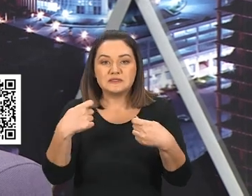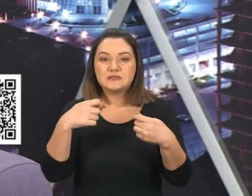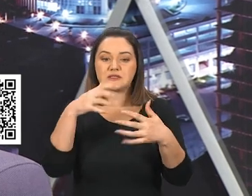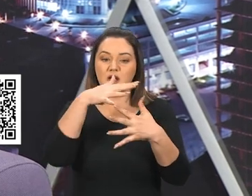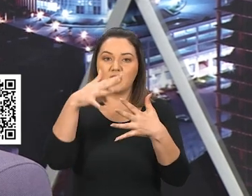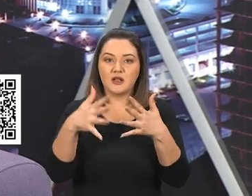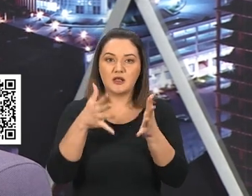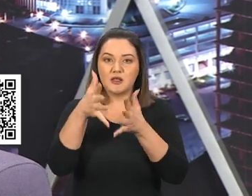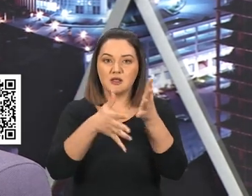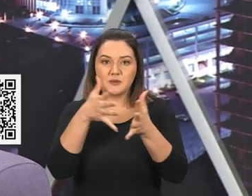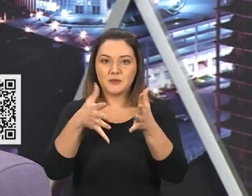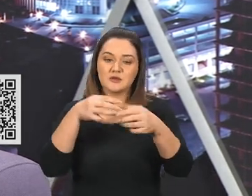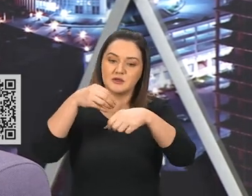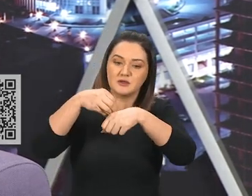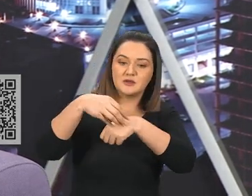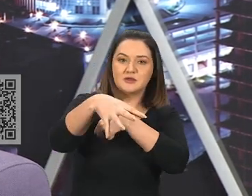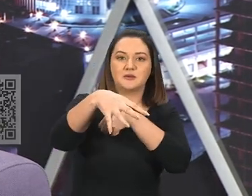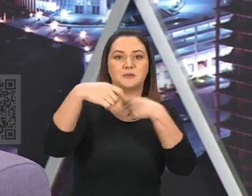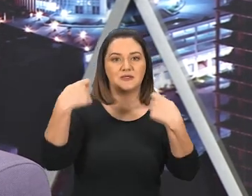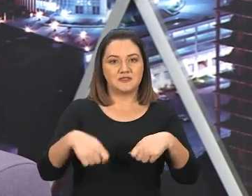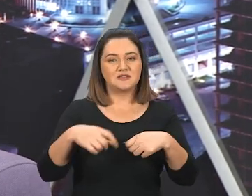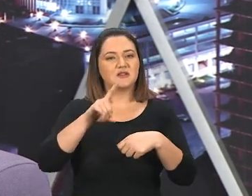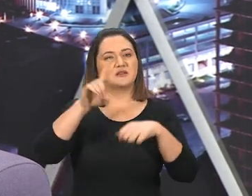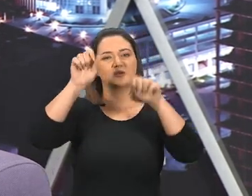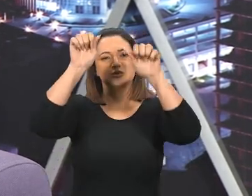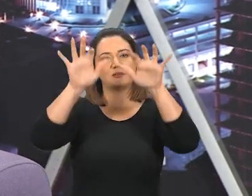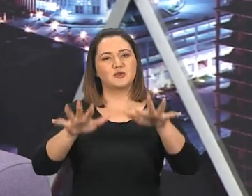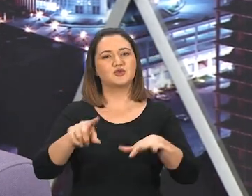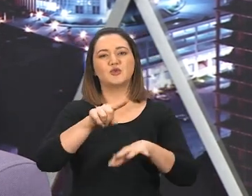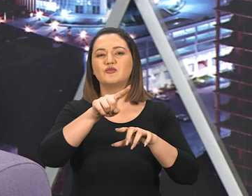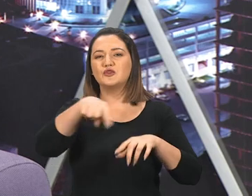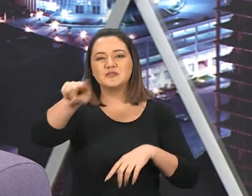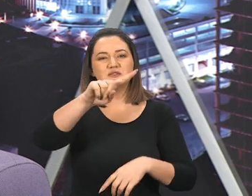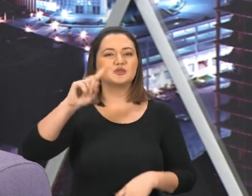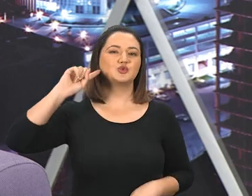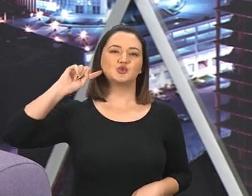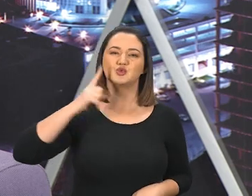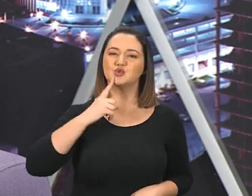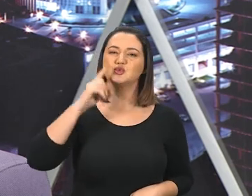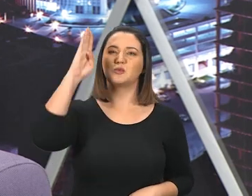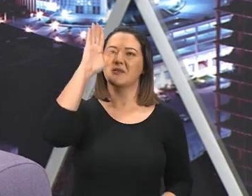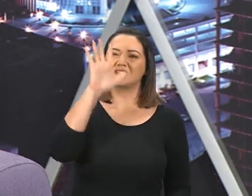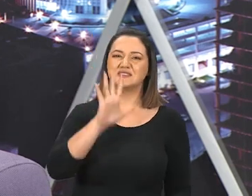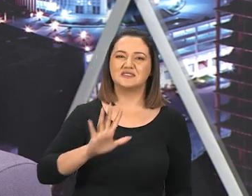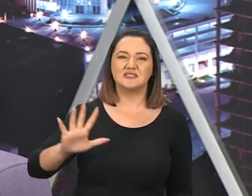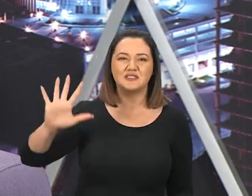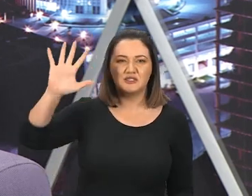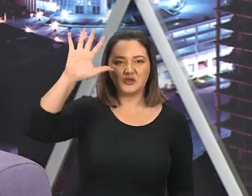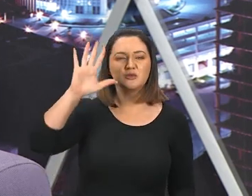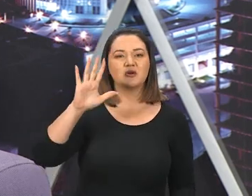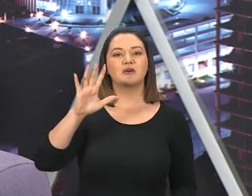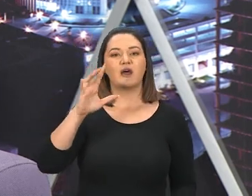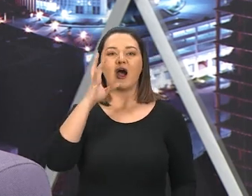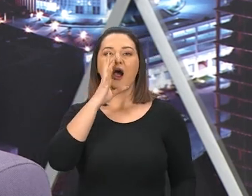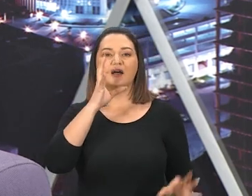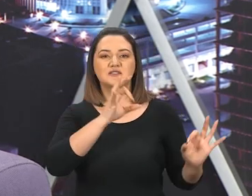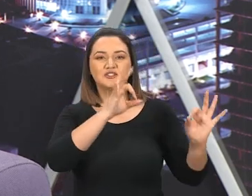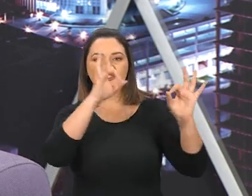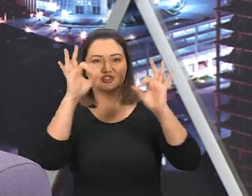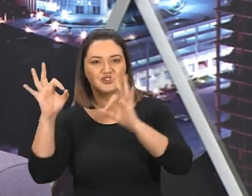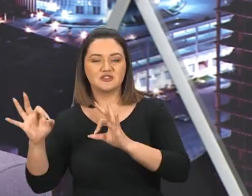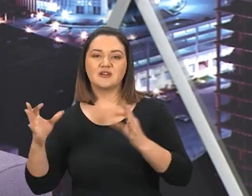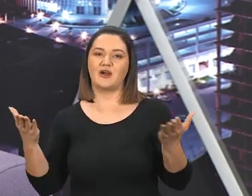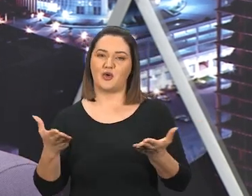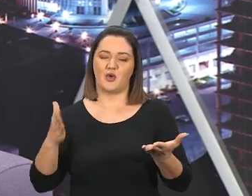precisa da mensagem em libras. Deus abençoe todos os surdos do Brasil, que acompanham o nosso